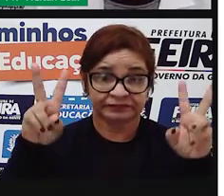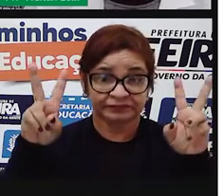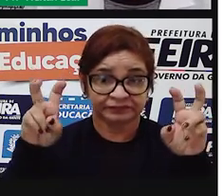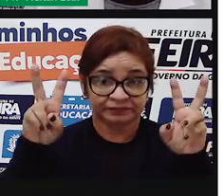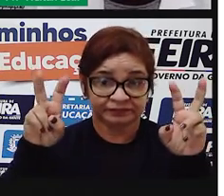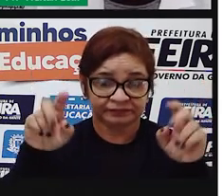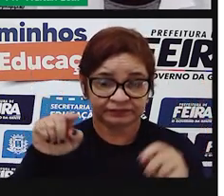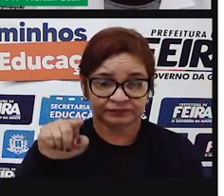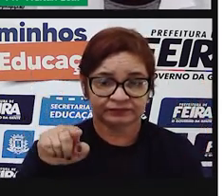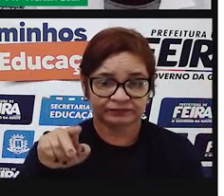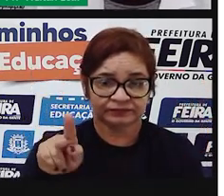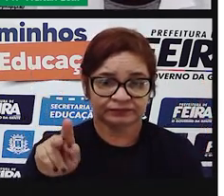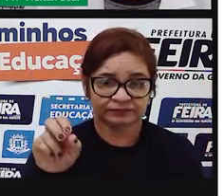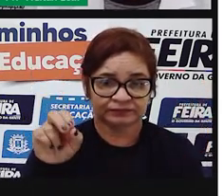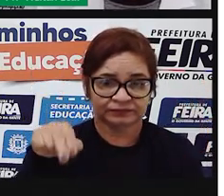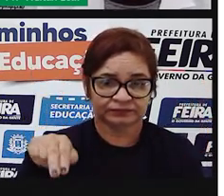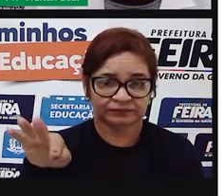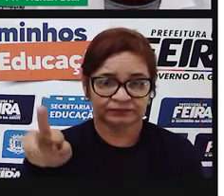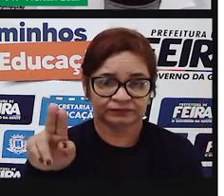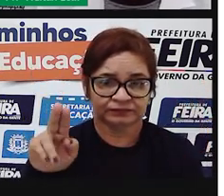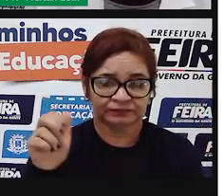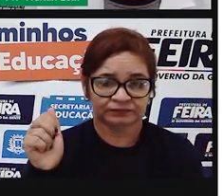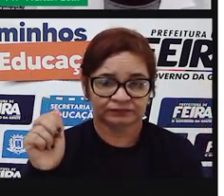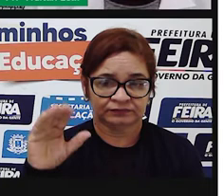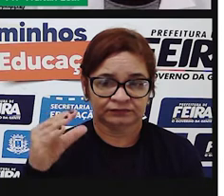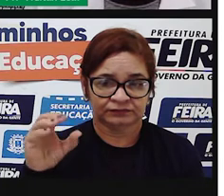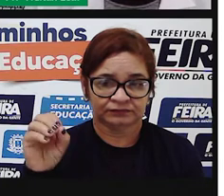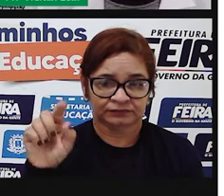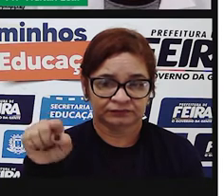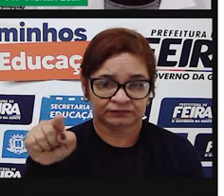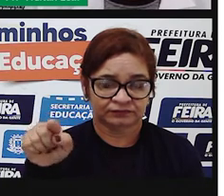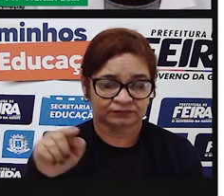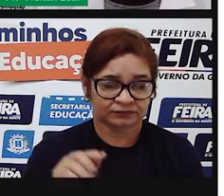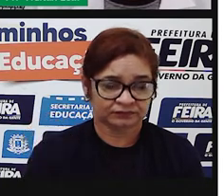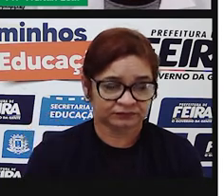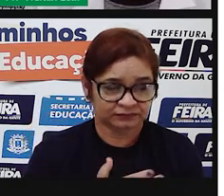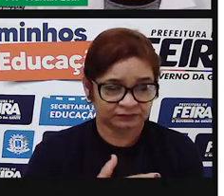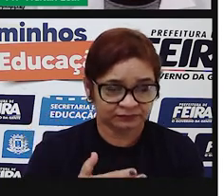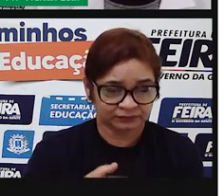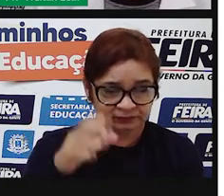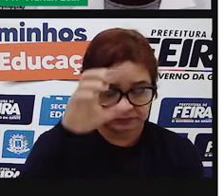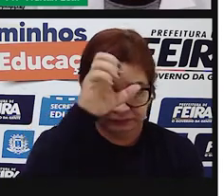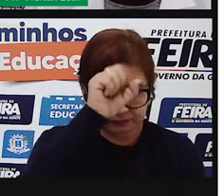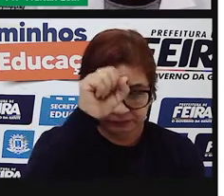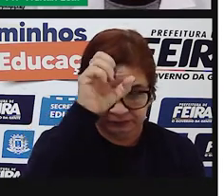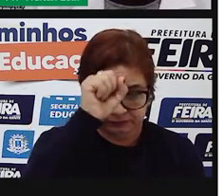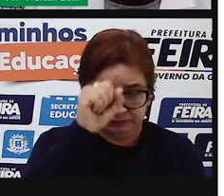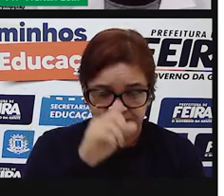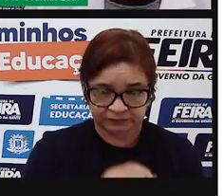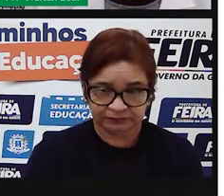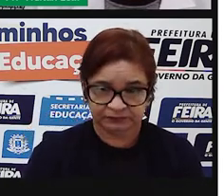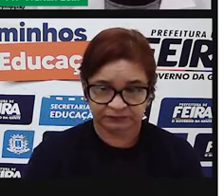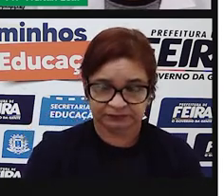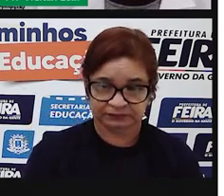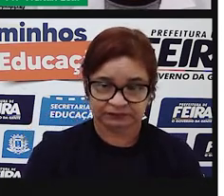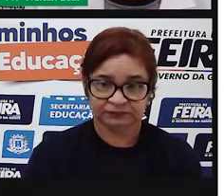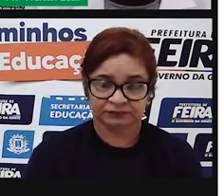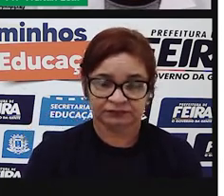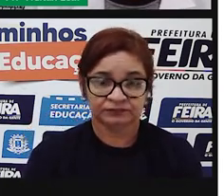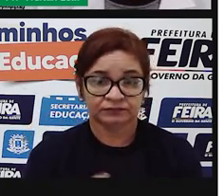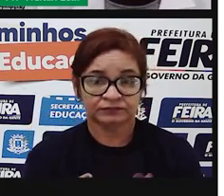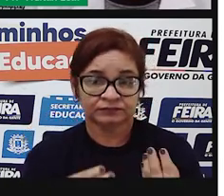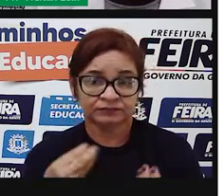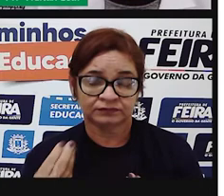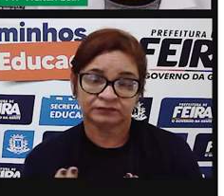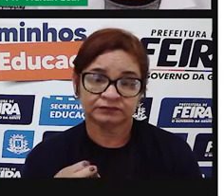sobre pontuação. Vamos continuar aprendendo a habilidade de utilizar os recursos de pontuação,